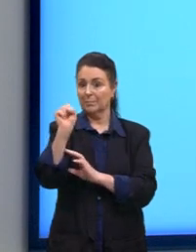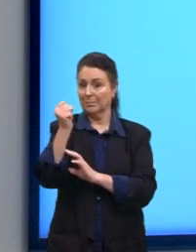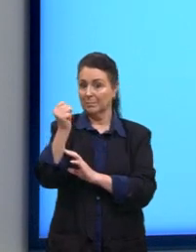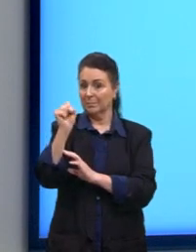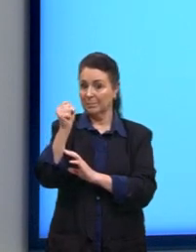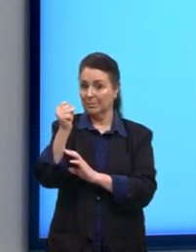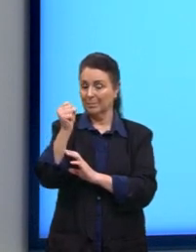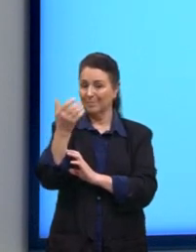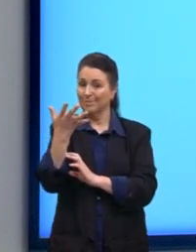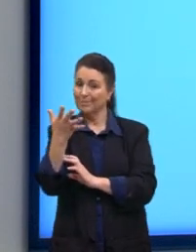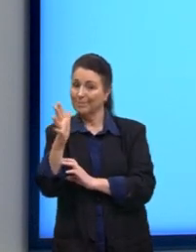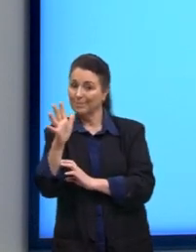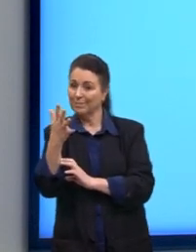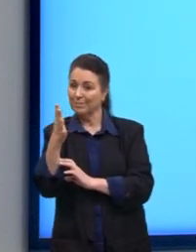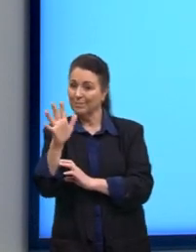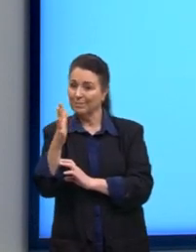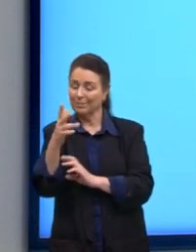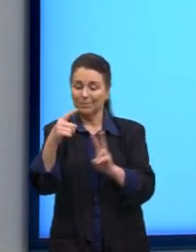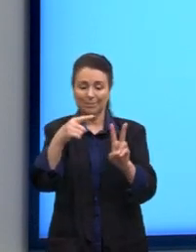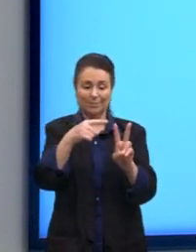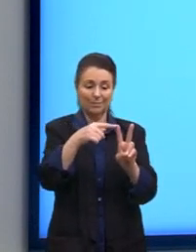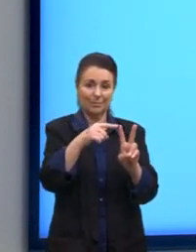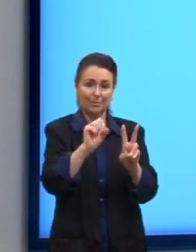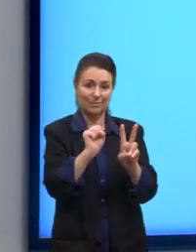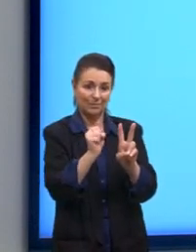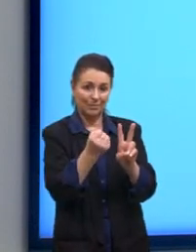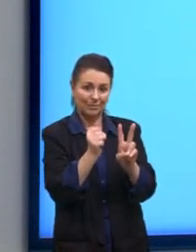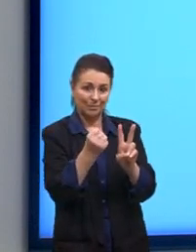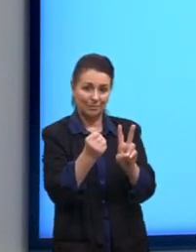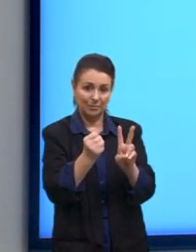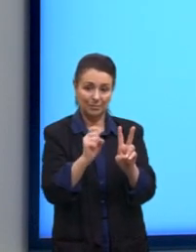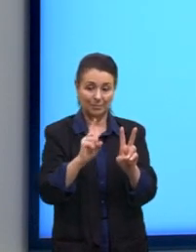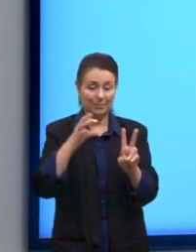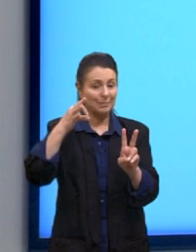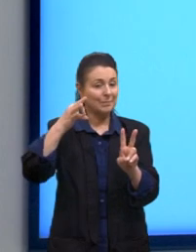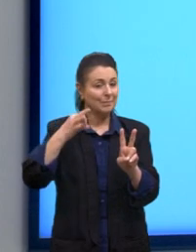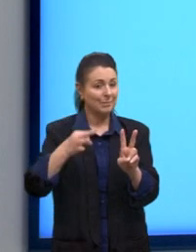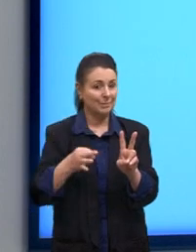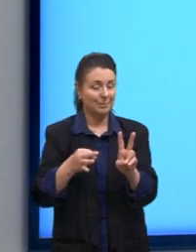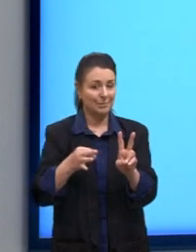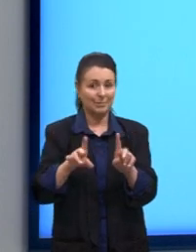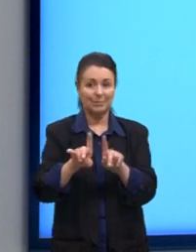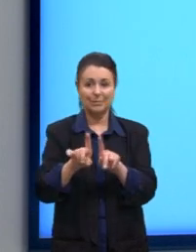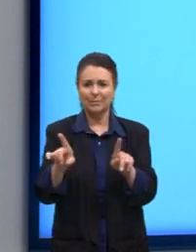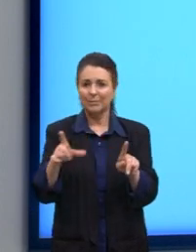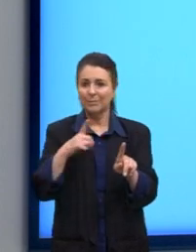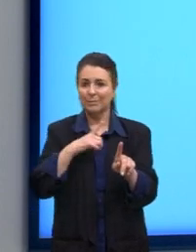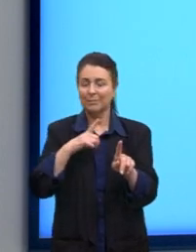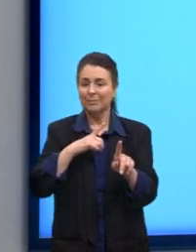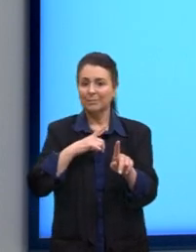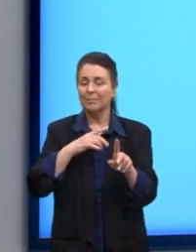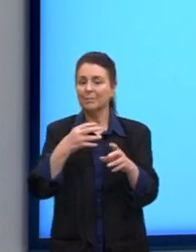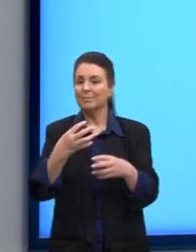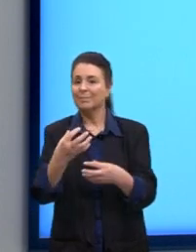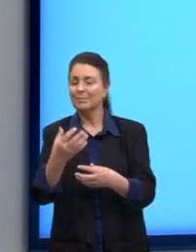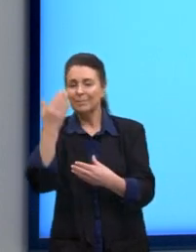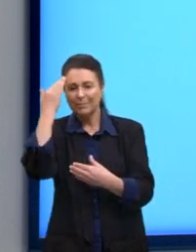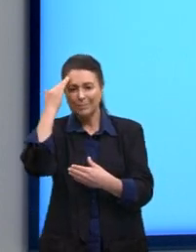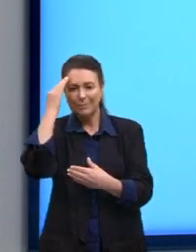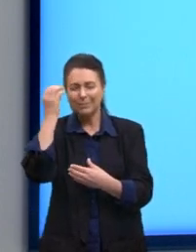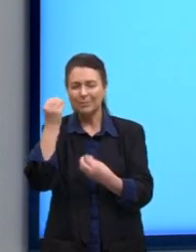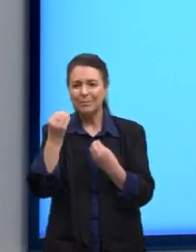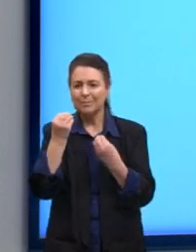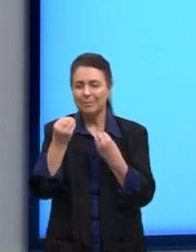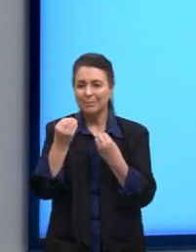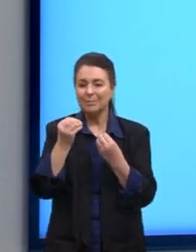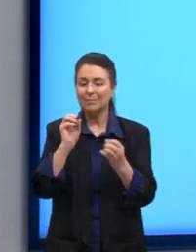valor aproximado, né? Vai dar raiz de 8, não é? Exata. Mas aqui eu trouxe uma forma de vocês entenderem como chegar,